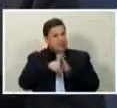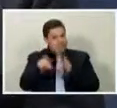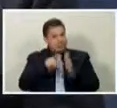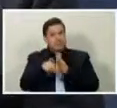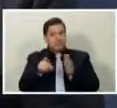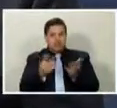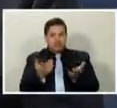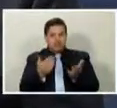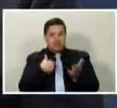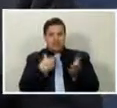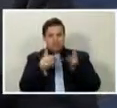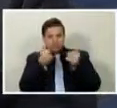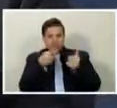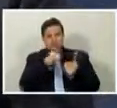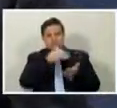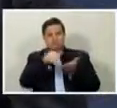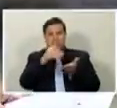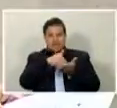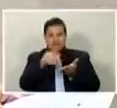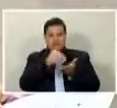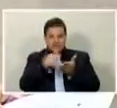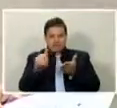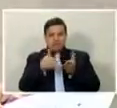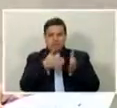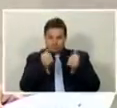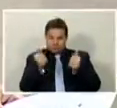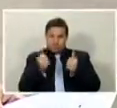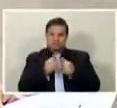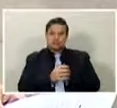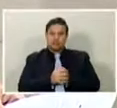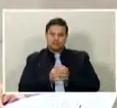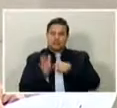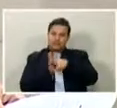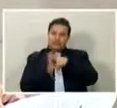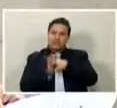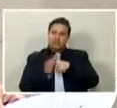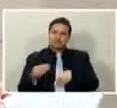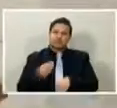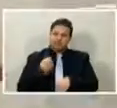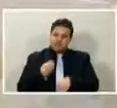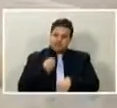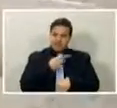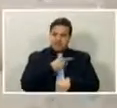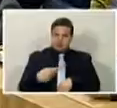o secretário Poit. Obrigado, vereador. Verificação de presença, presidente.